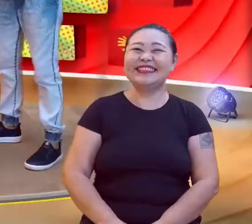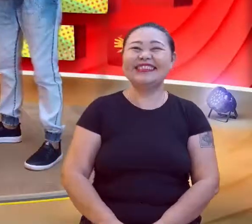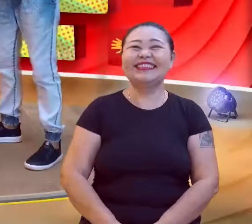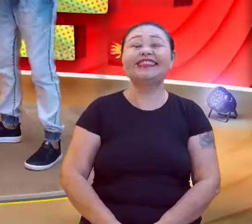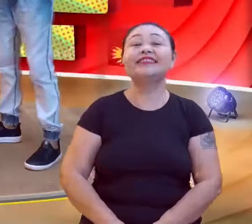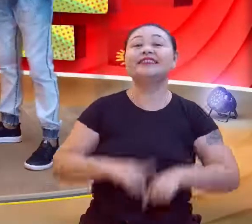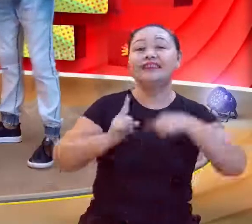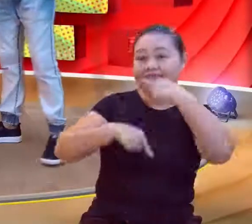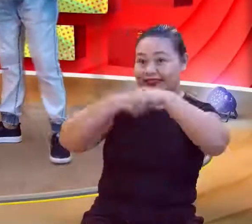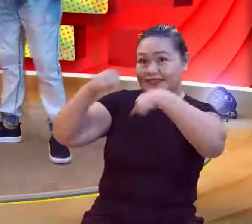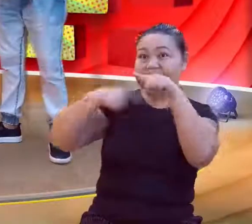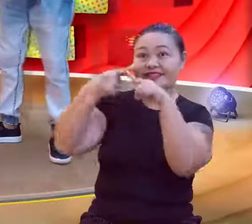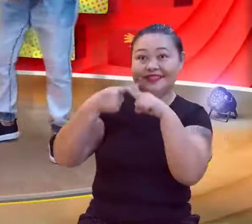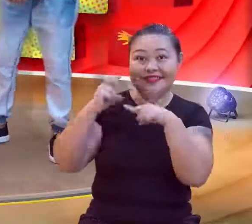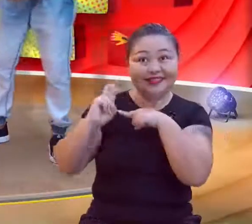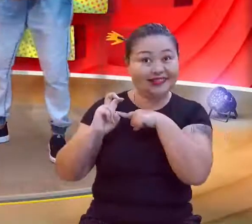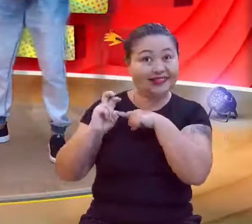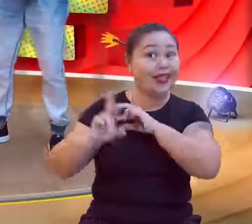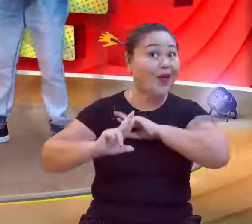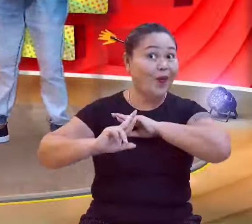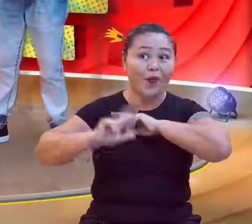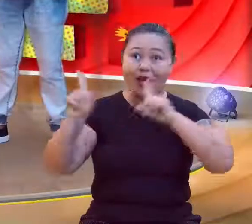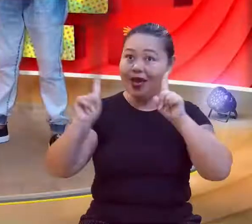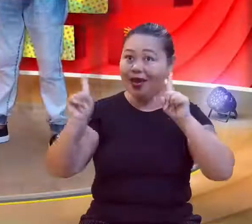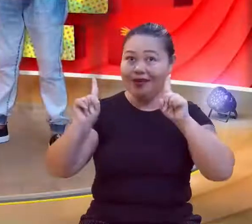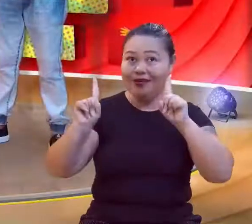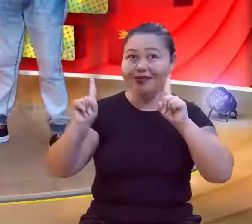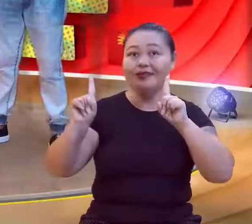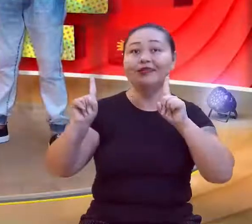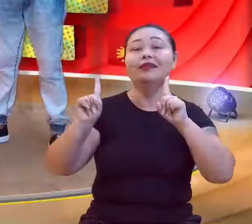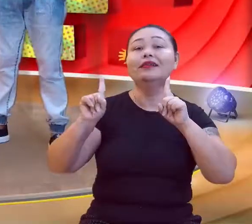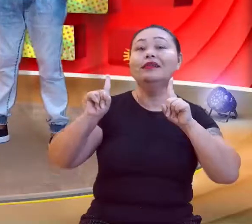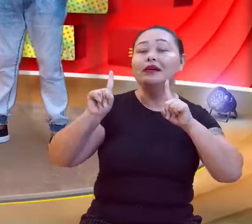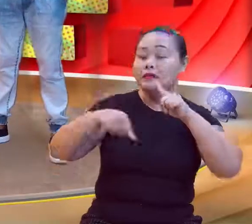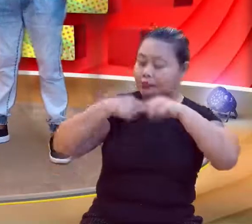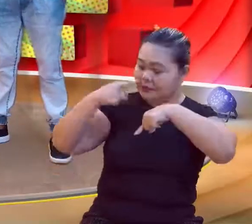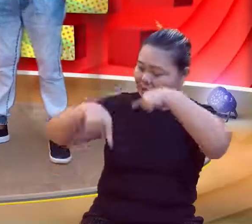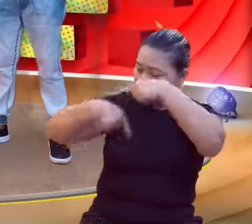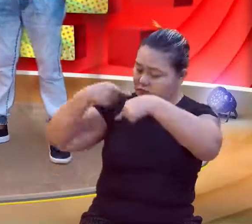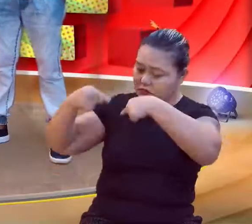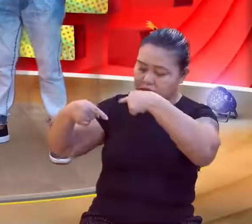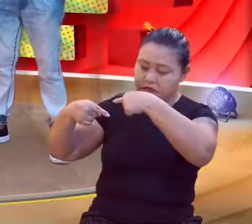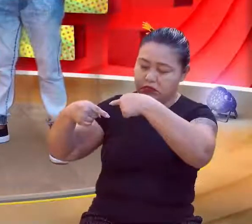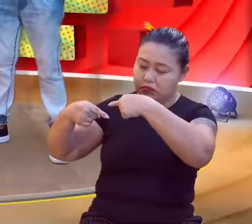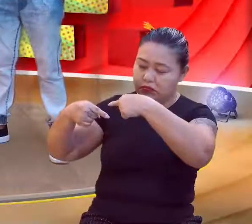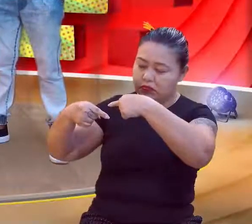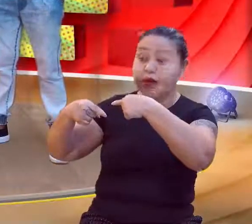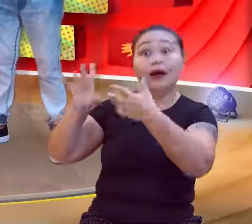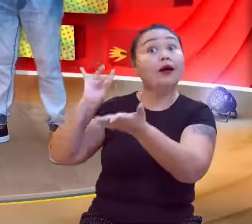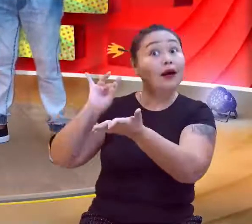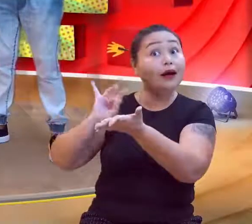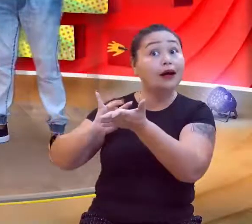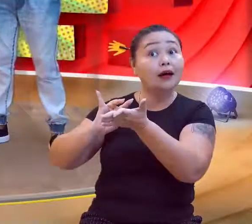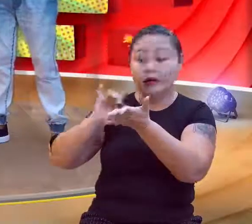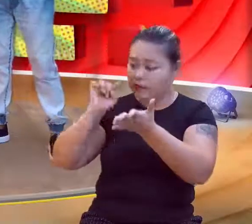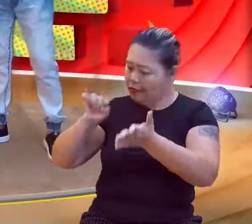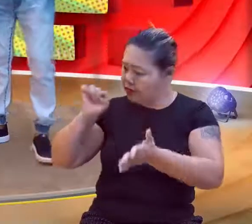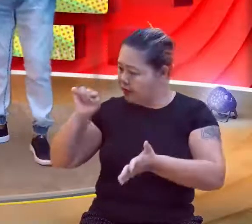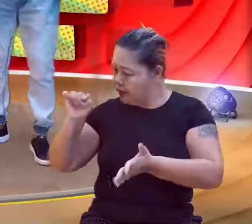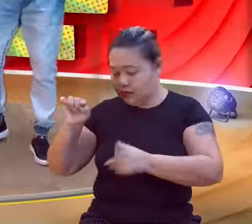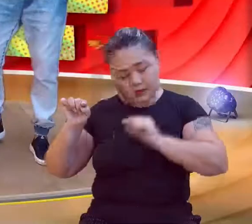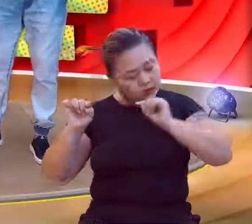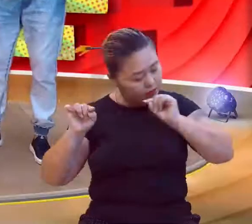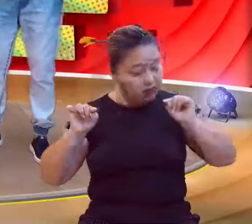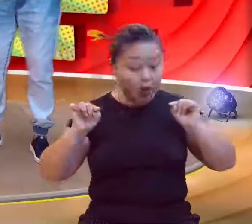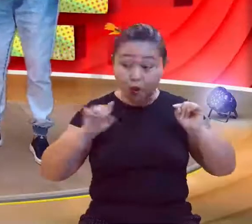de múltiplos de 5? Não é. É uma sequência infinita? Com certeza, temos reticências para a esquerda e para a